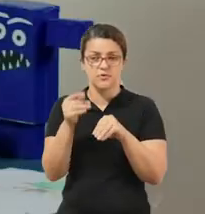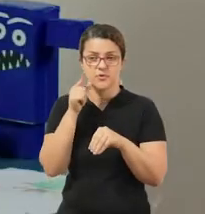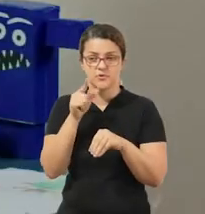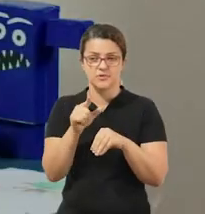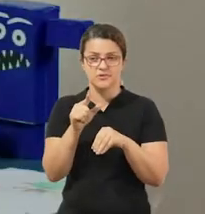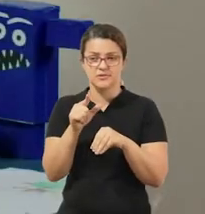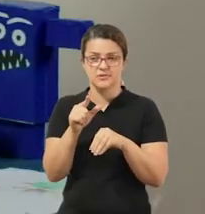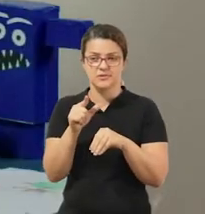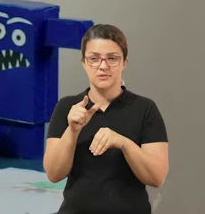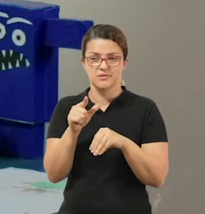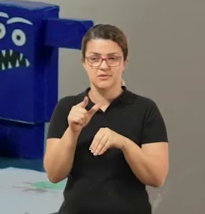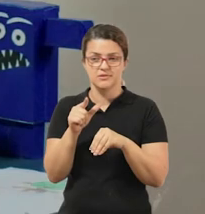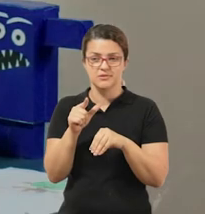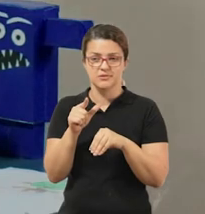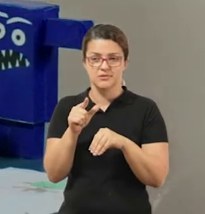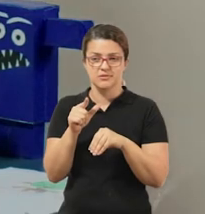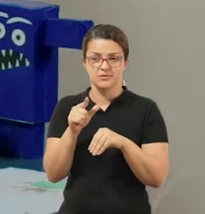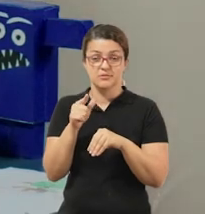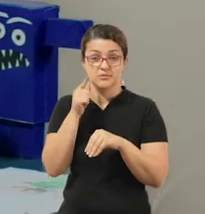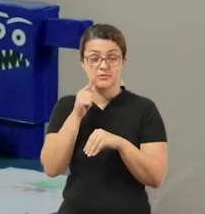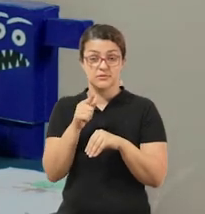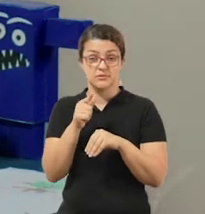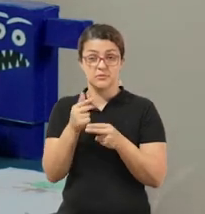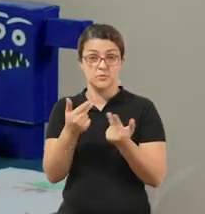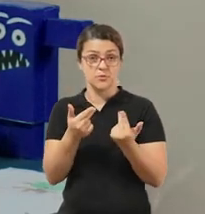fazer esse daqui.